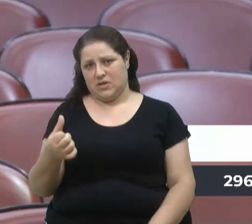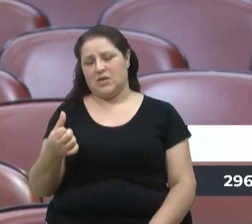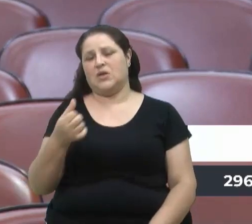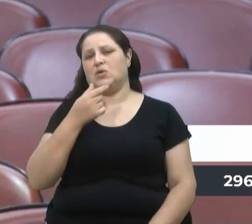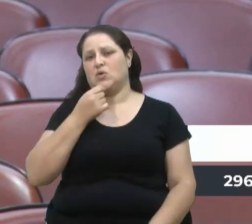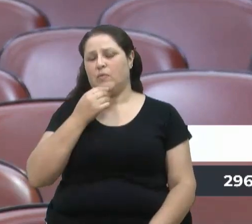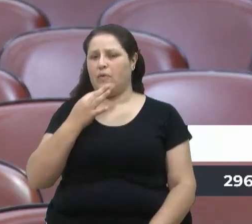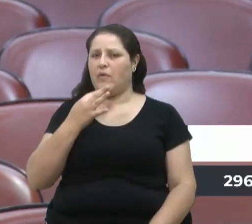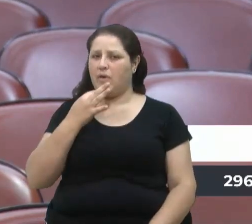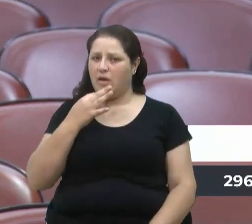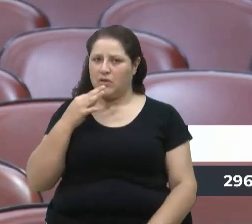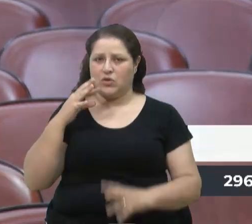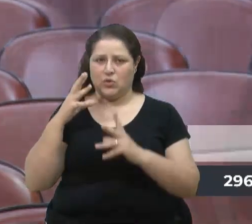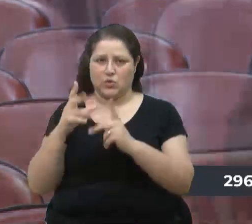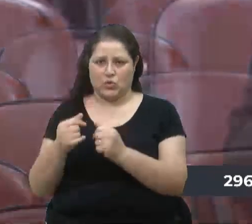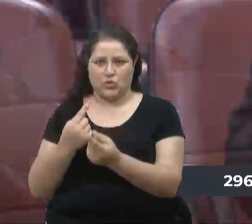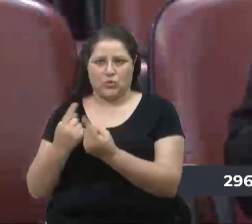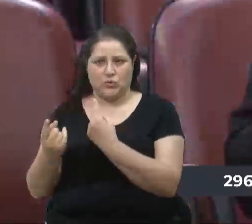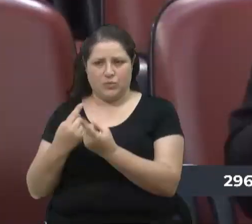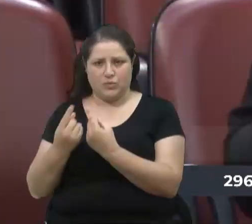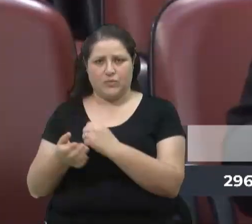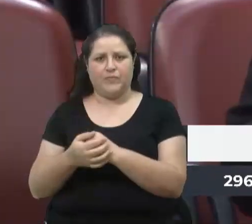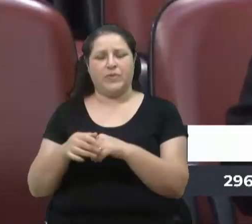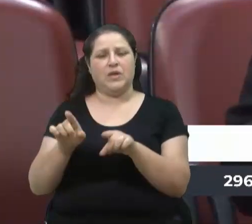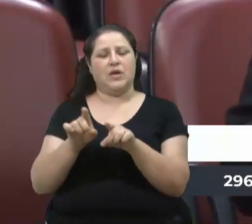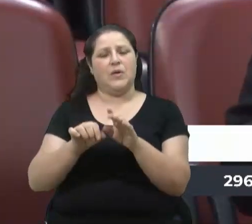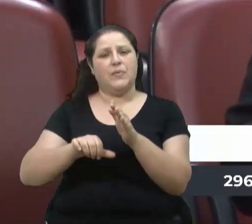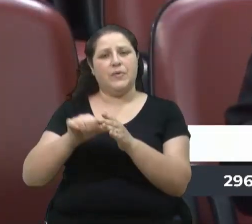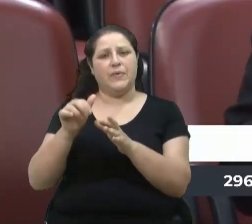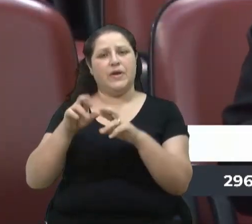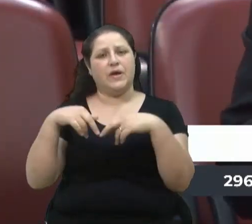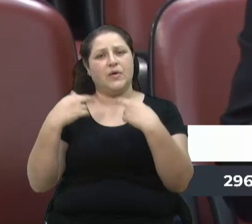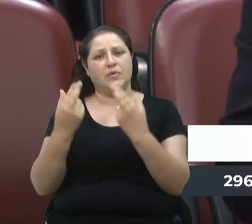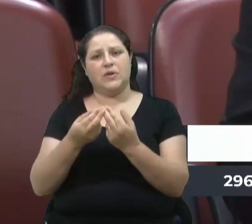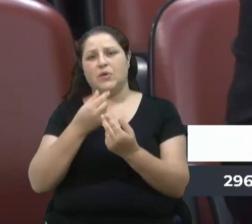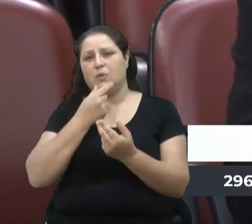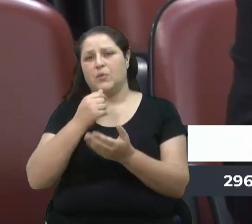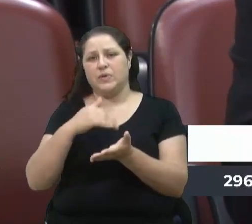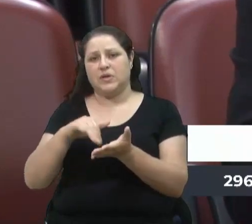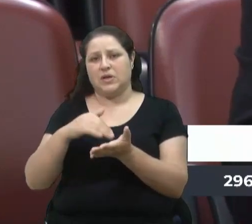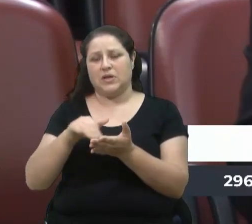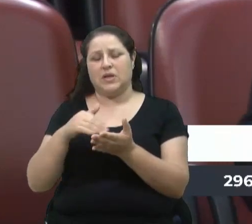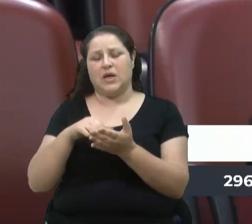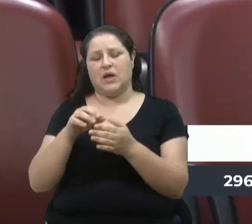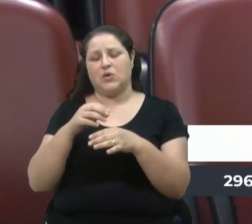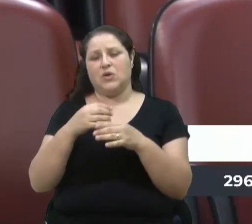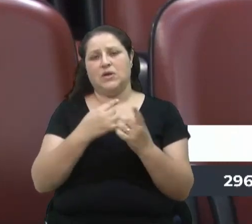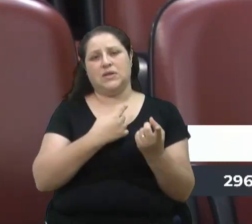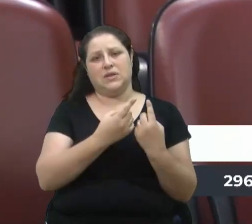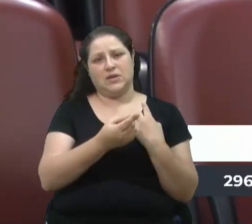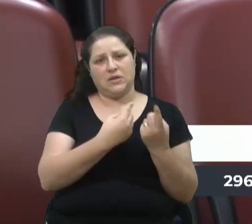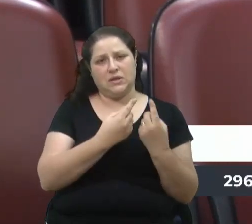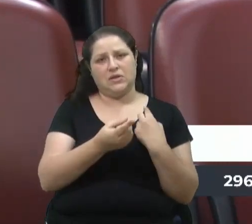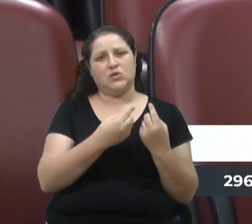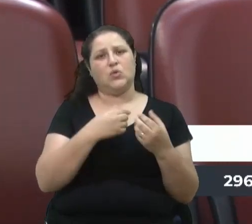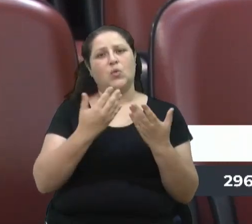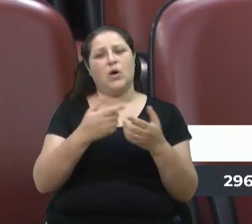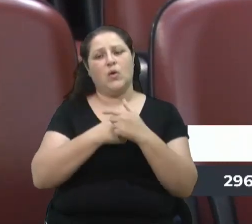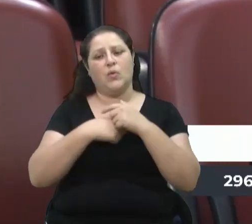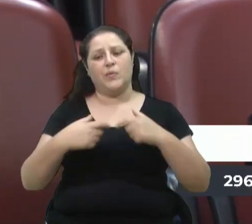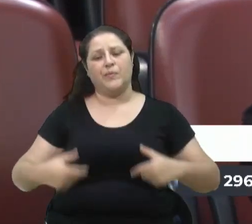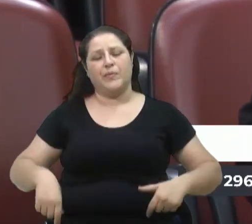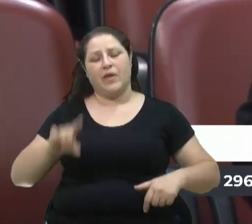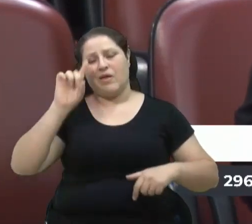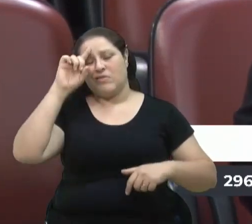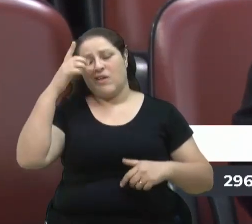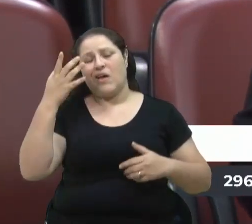fazendo a primeira reunião com o secretário de Trânsito, onde vamos ver o que já tem pronto, qual é a ideia que tem, qual é o projeto que